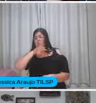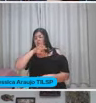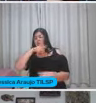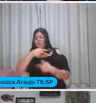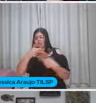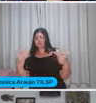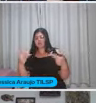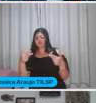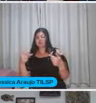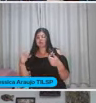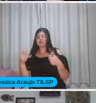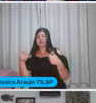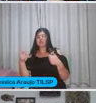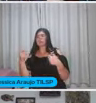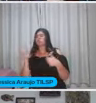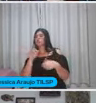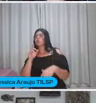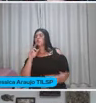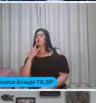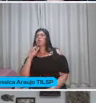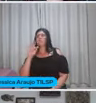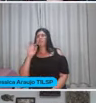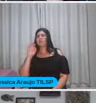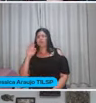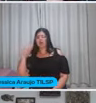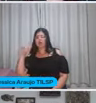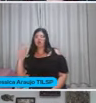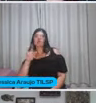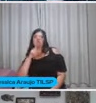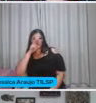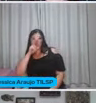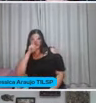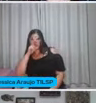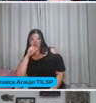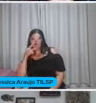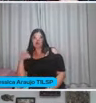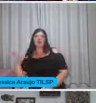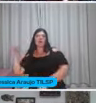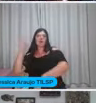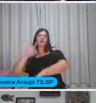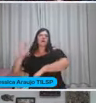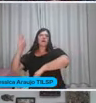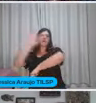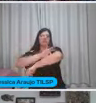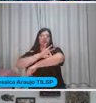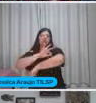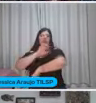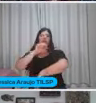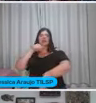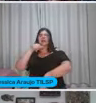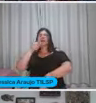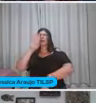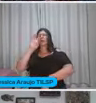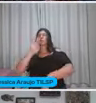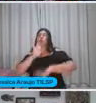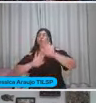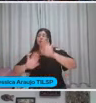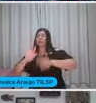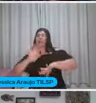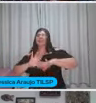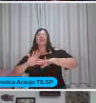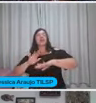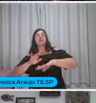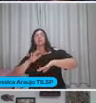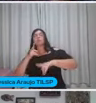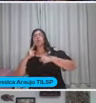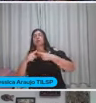defesa Aquilo já era visto Como um animal nocivo A abelha A gente ainda dava Uma colher de chá Porque produziu mel Que era útil para